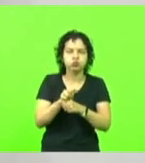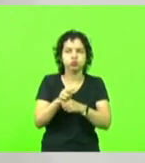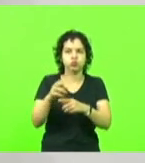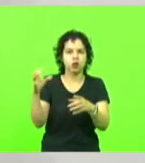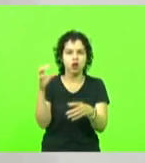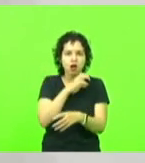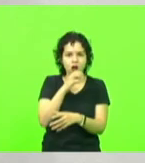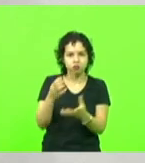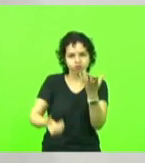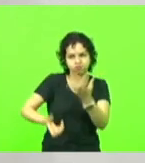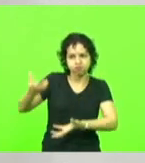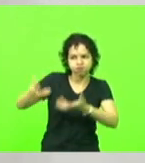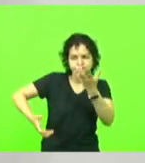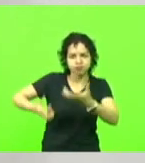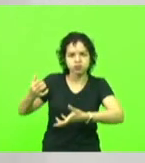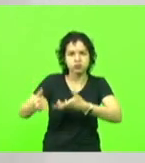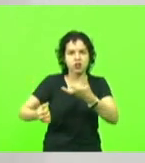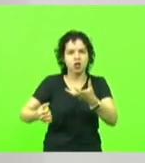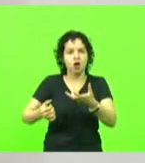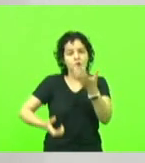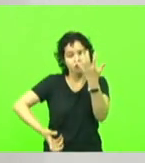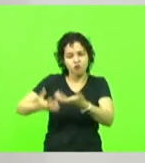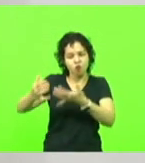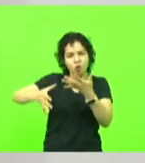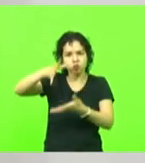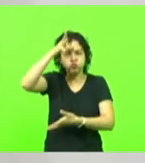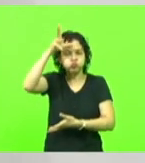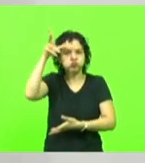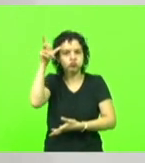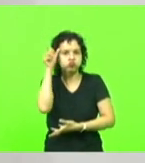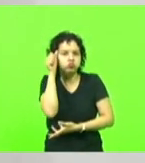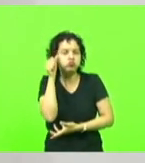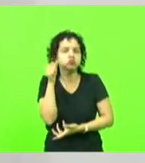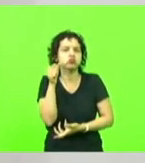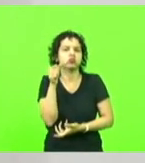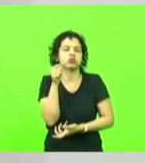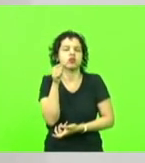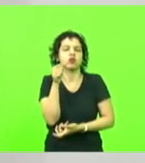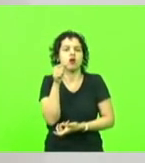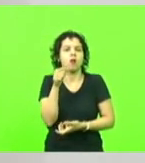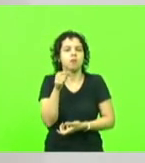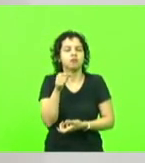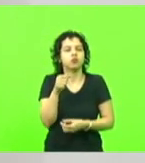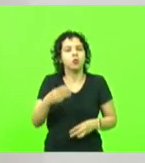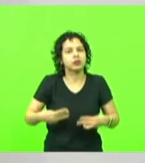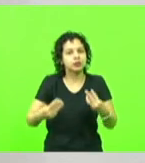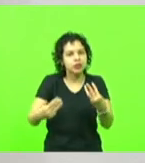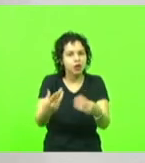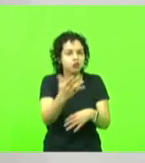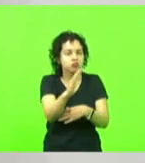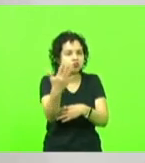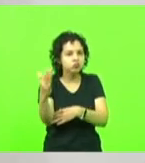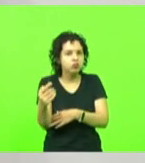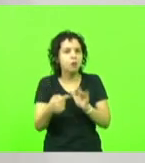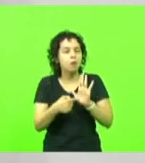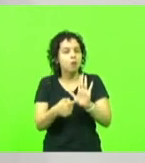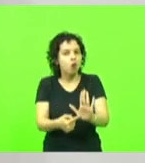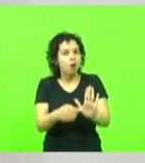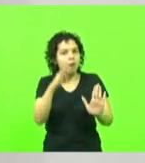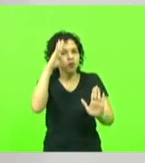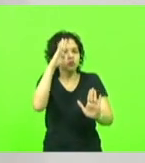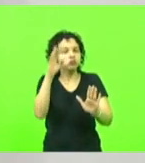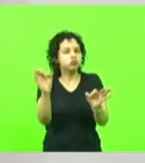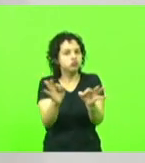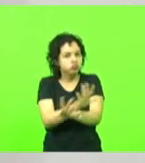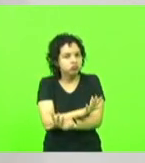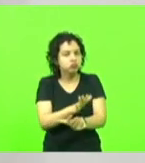desmatamento da Amazônia tem batido o recorde nos últimos anos. O próprio Ministério do Meio Ambiente aponta que Bolsonaro deve inserar seu mandato com